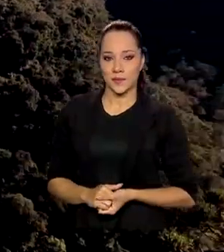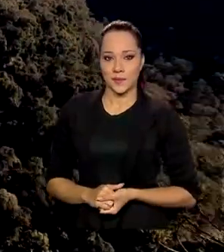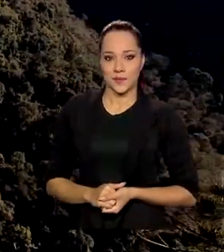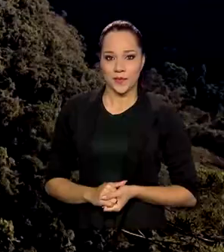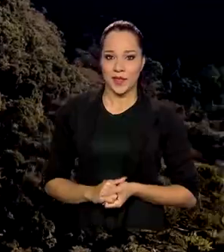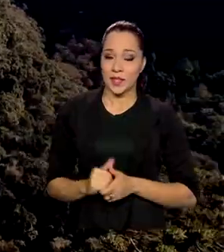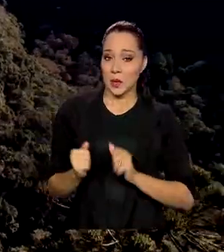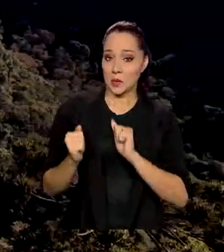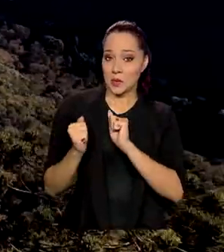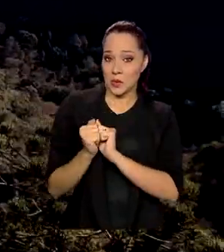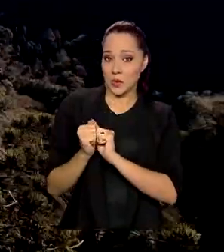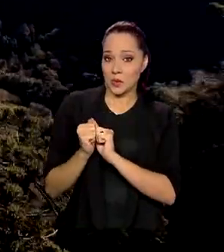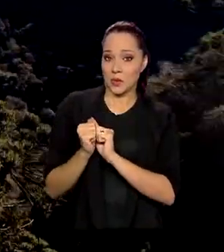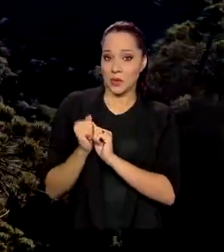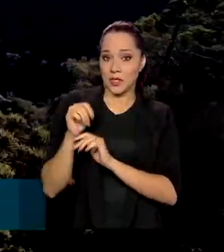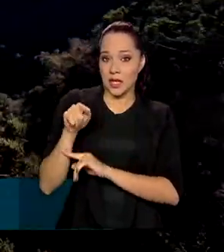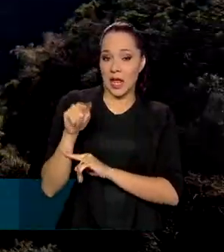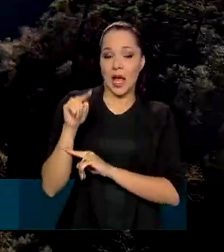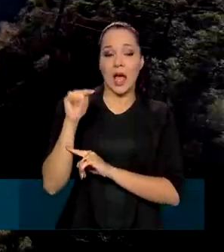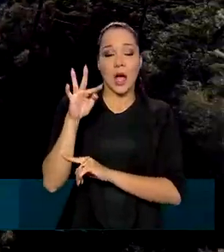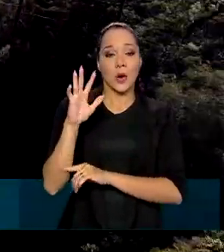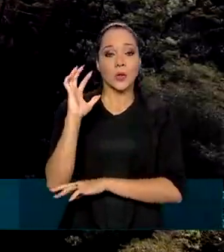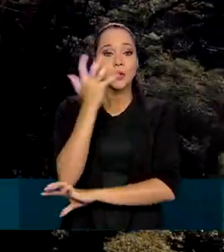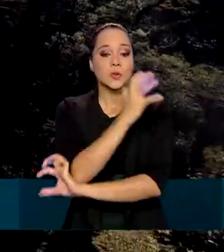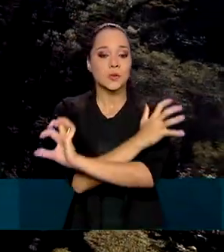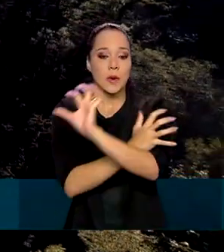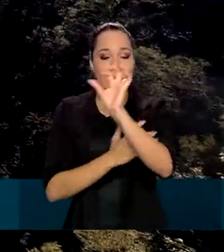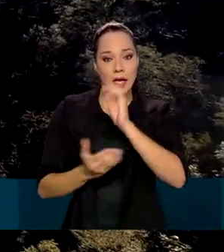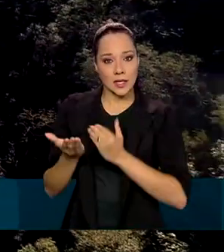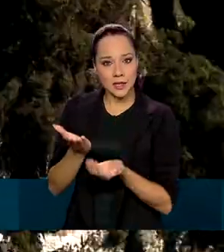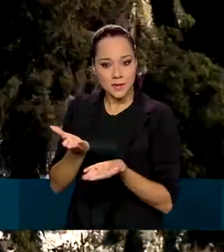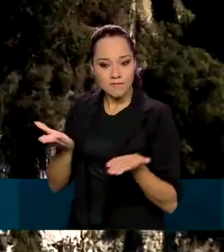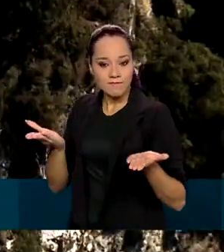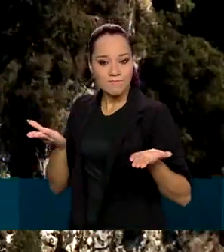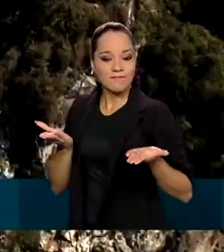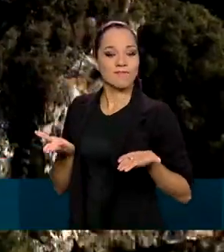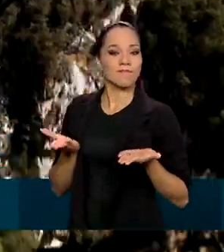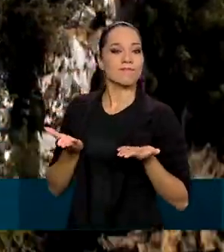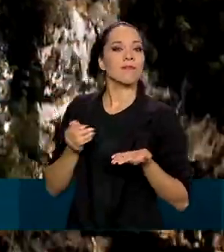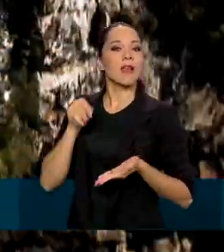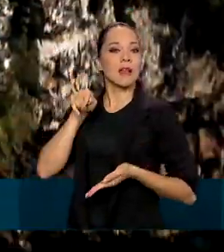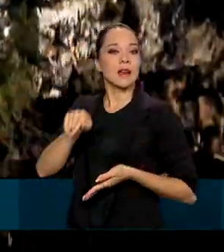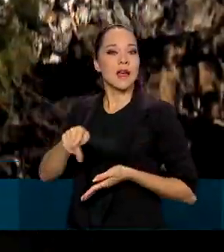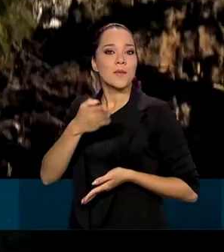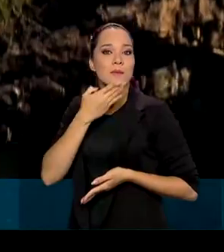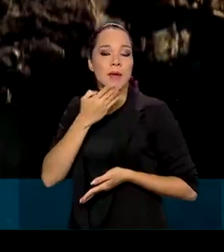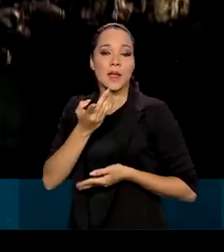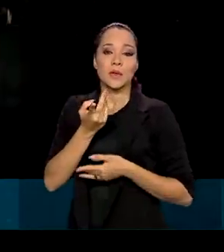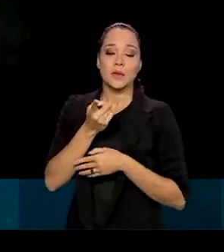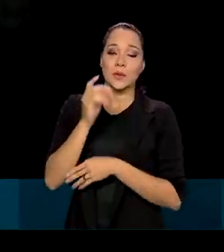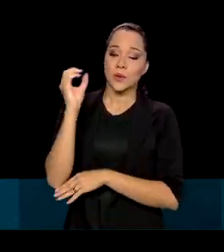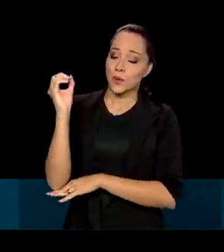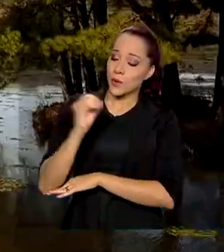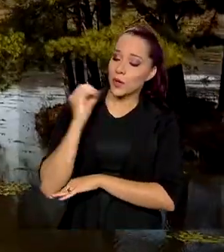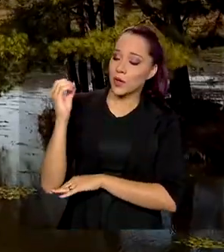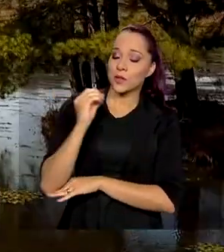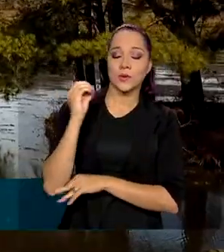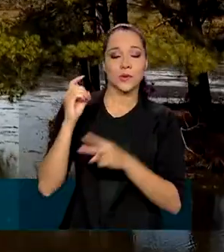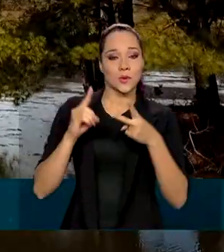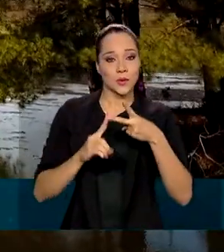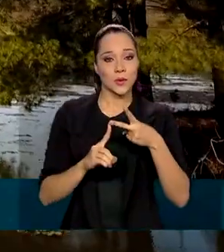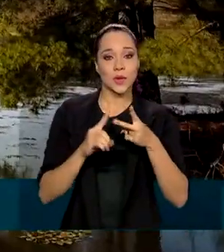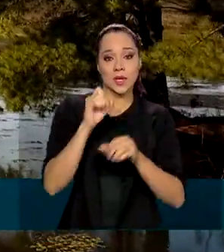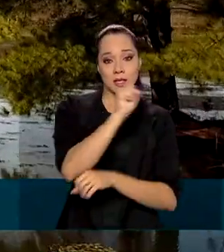Juntos, os parques de aparados da Serra e Serra Geral, na divisa entre o Rio Grande do Sul e Santa